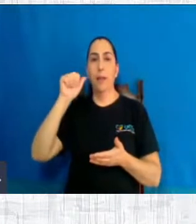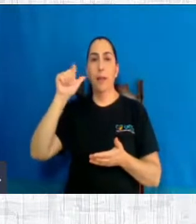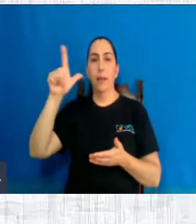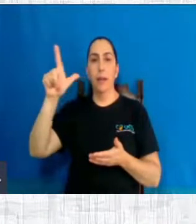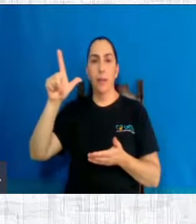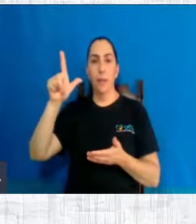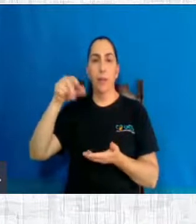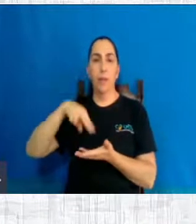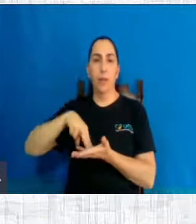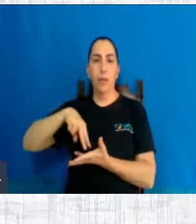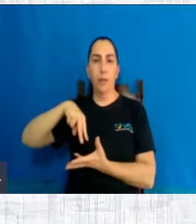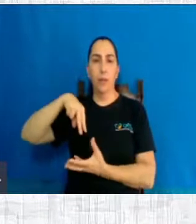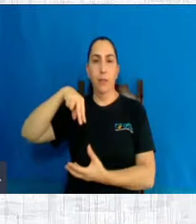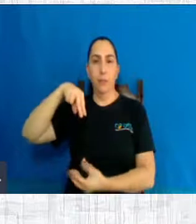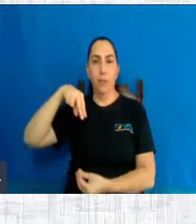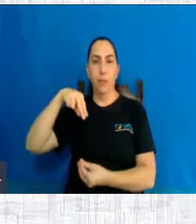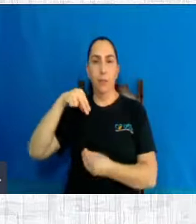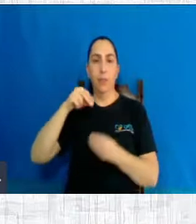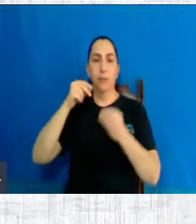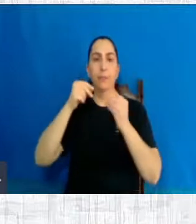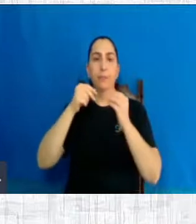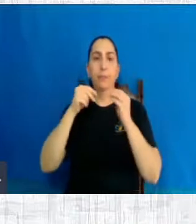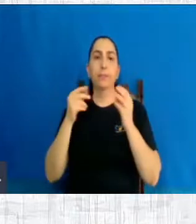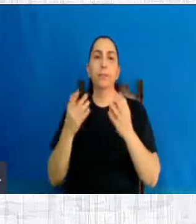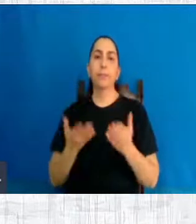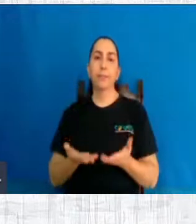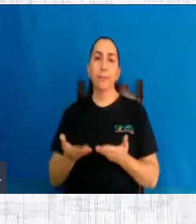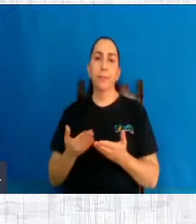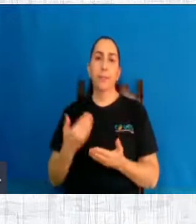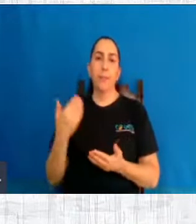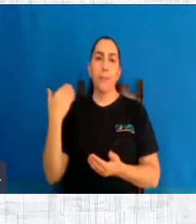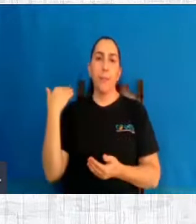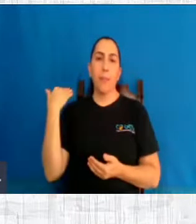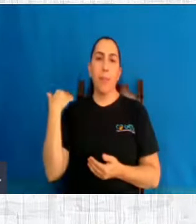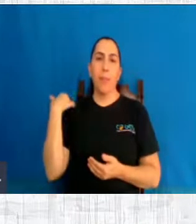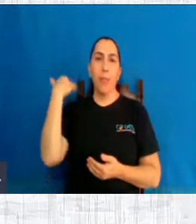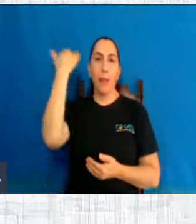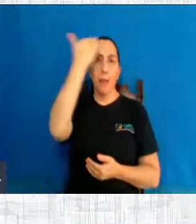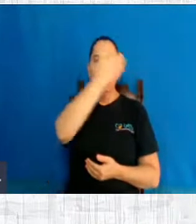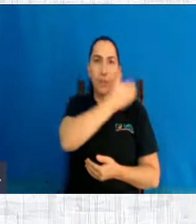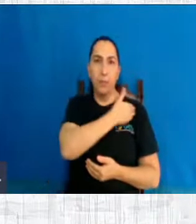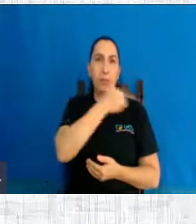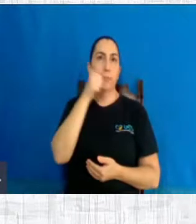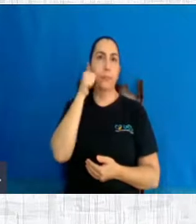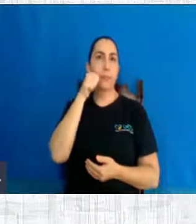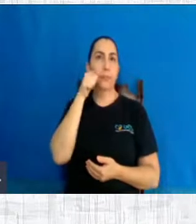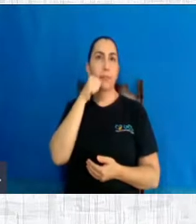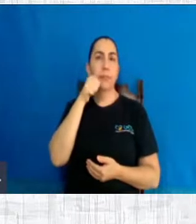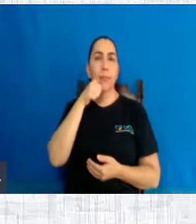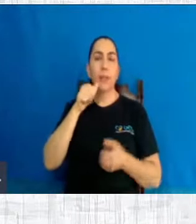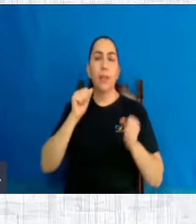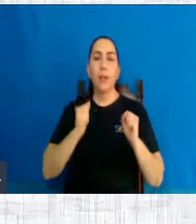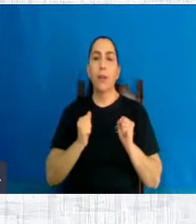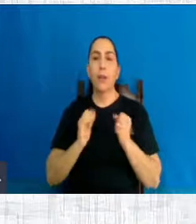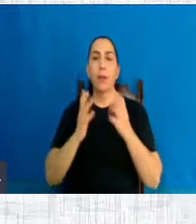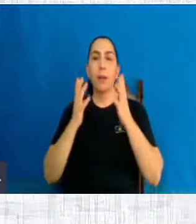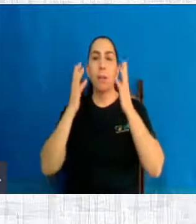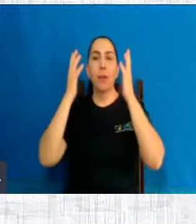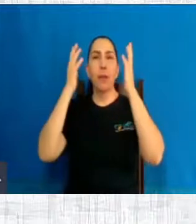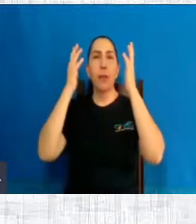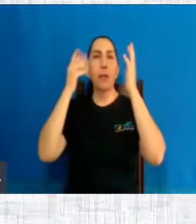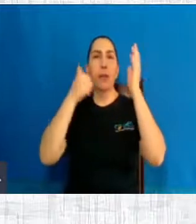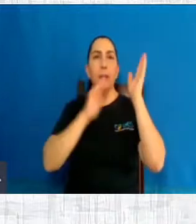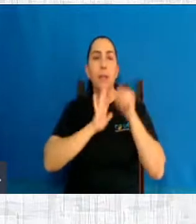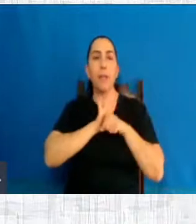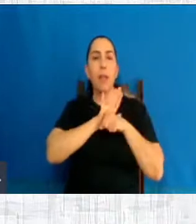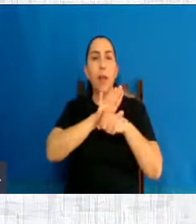Alentúmulo, que a gente encerra na nossa palestra. Ave Maria, Senhor, do amor que ampare e redime, ai